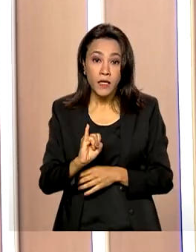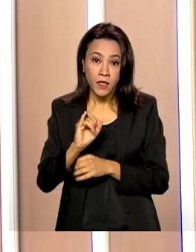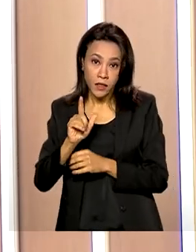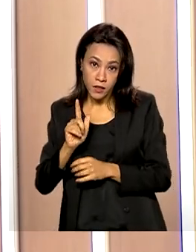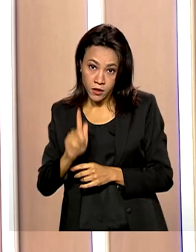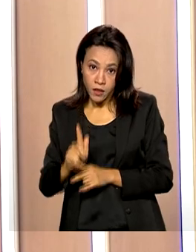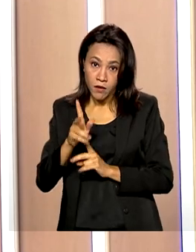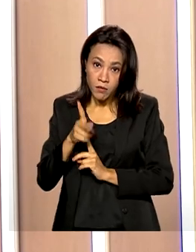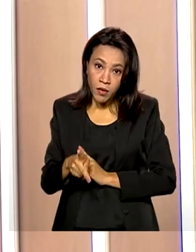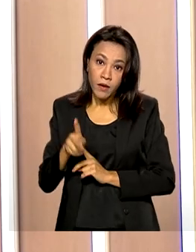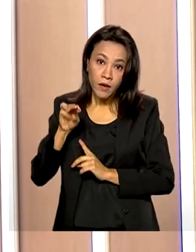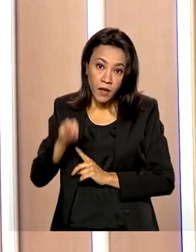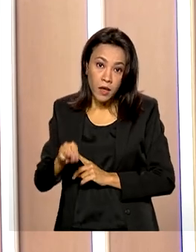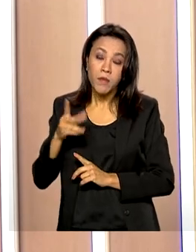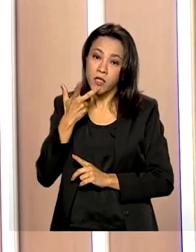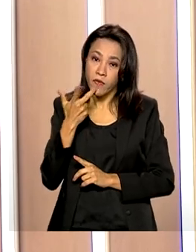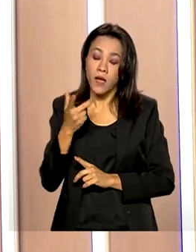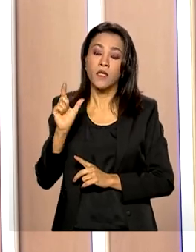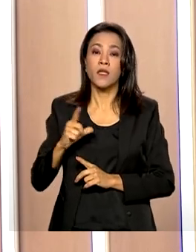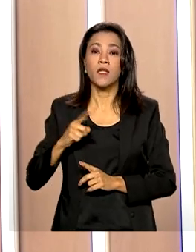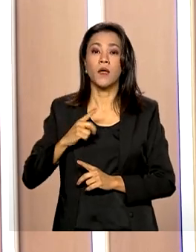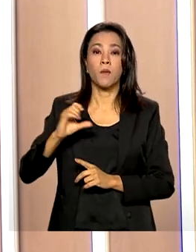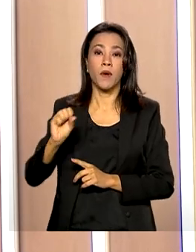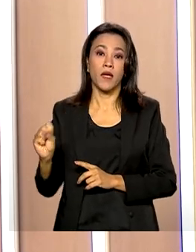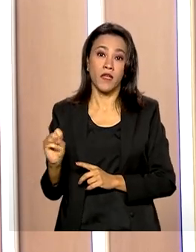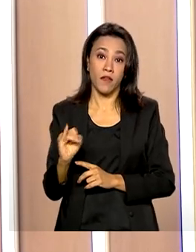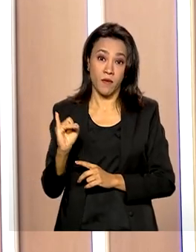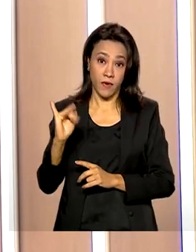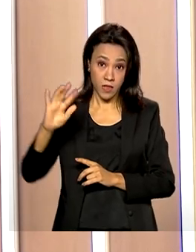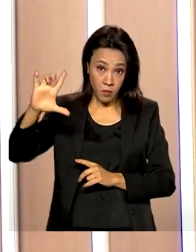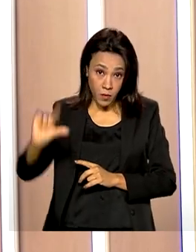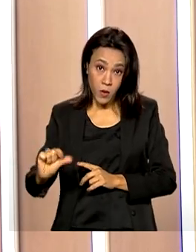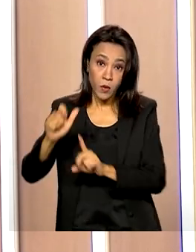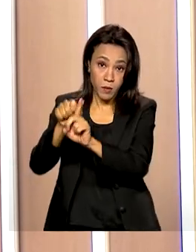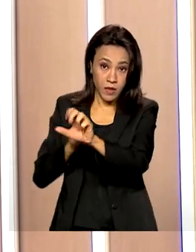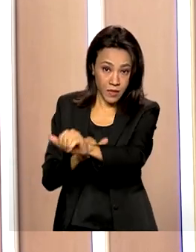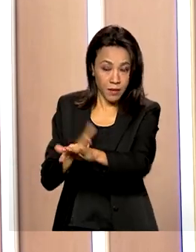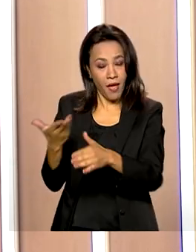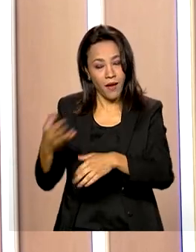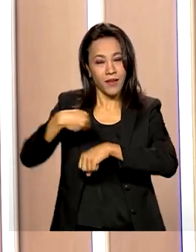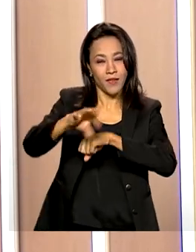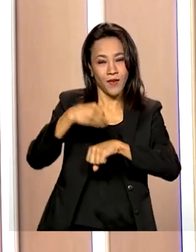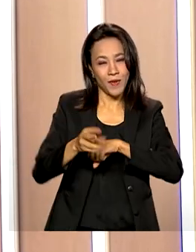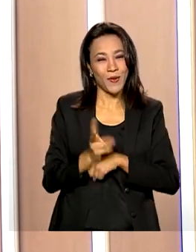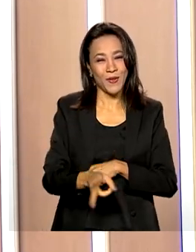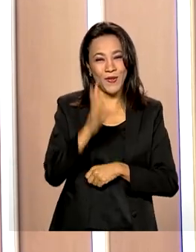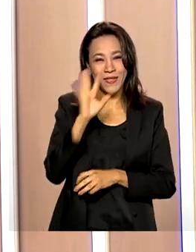indicam uma deflação no mês de setembro. Essa é a informação que nós temos para você hoje. Continue conosco. Tenha um ótimo dia. tchau.